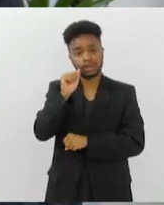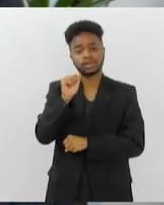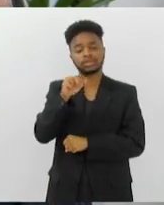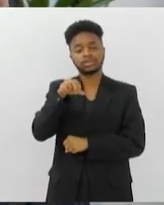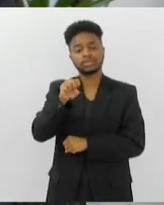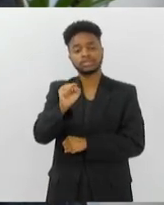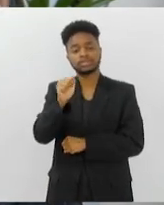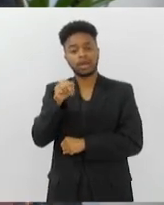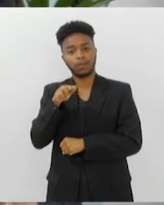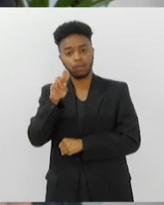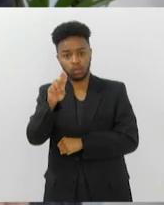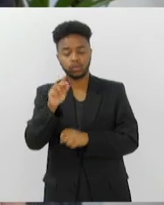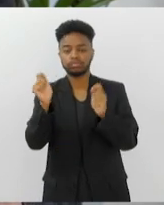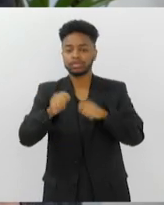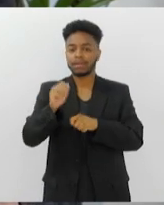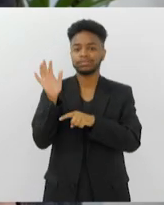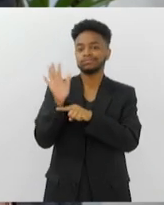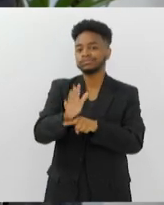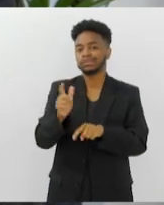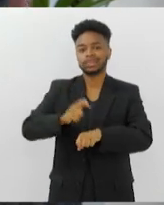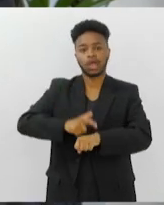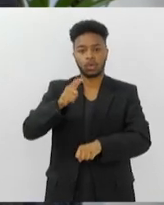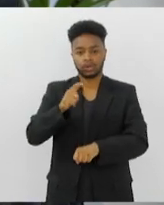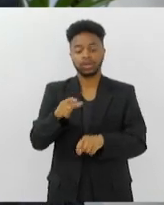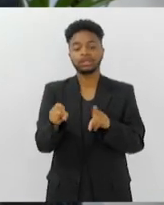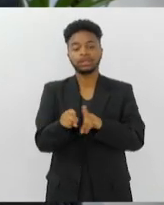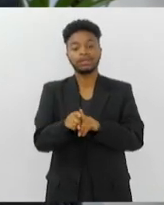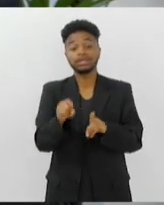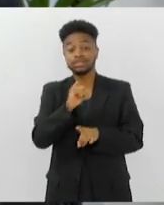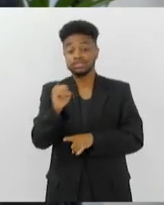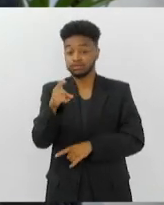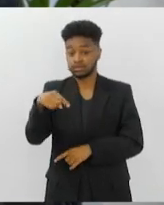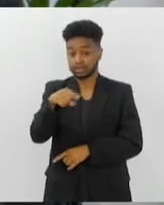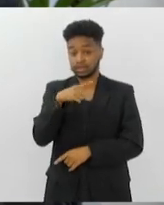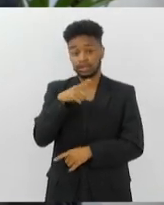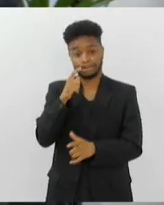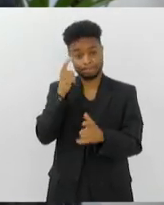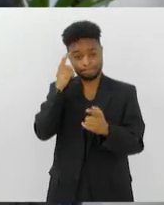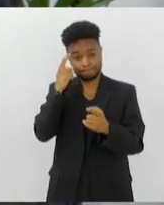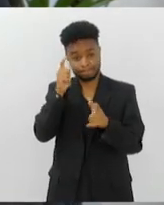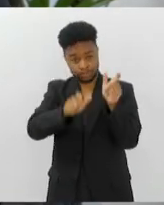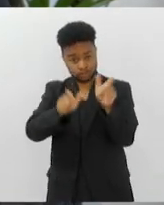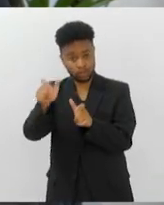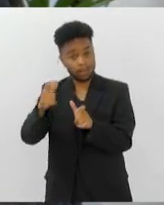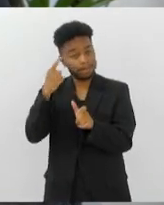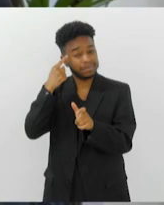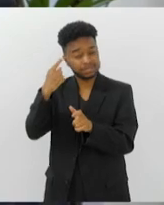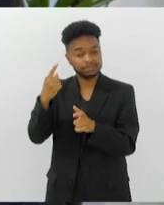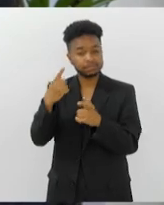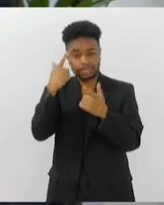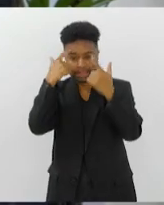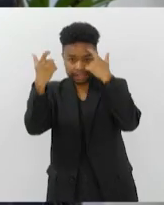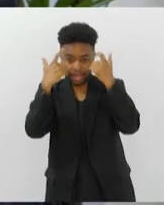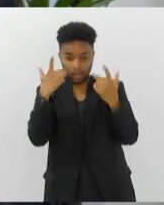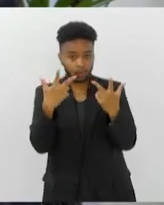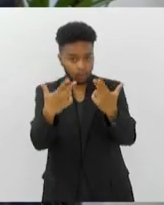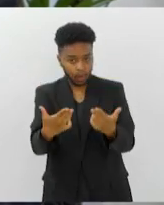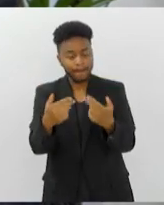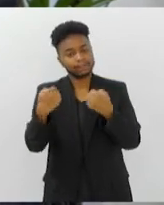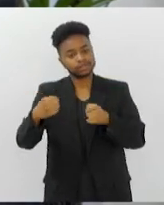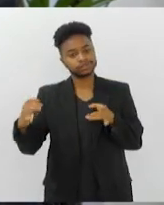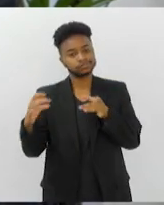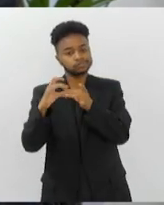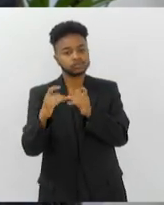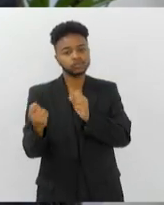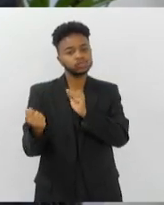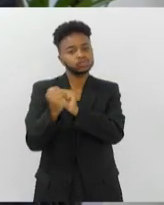Vai poder te ajudar de imediato. E se você tem alguém que está com esse tipo de pensamento, com esse tipo de ideia, una-se a ele.